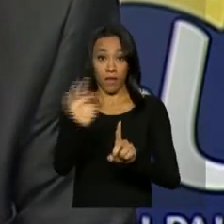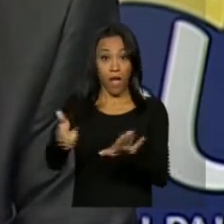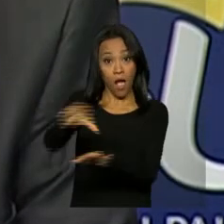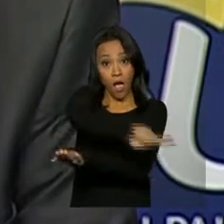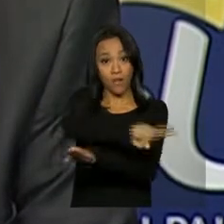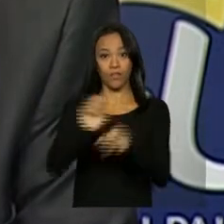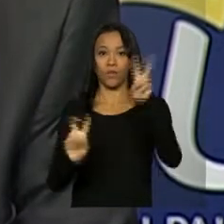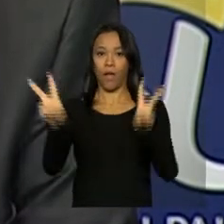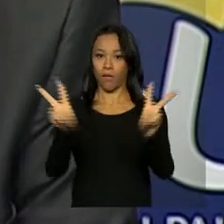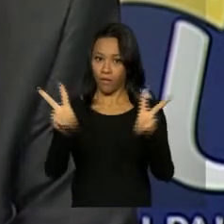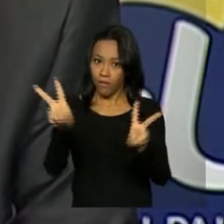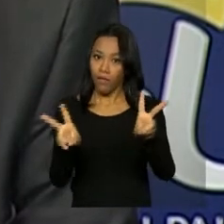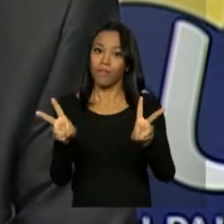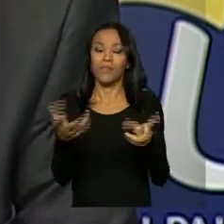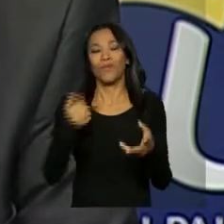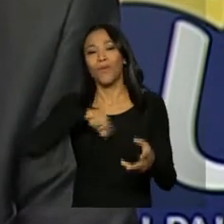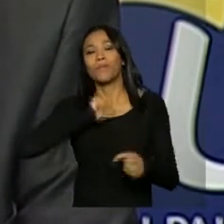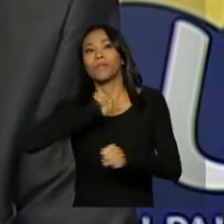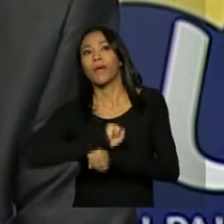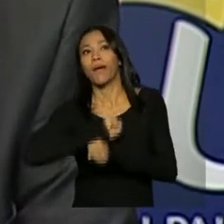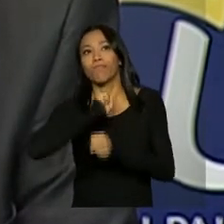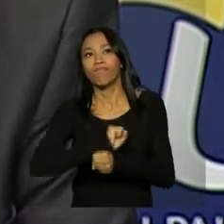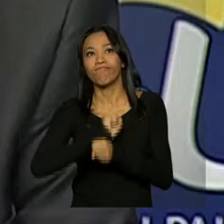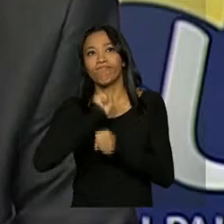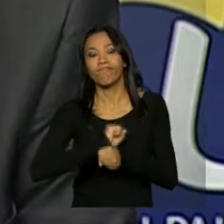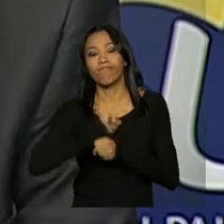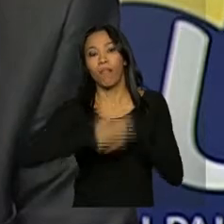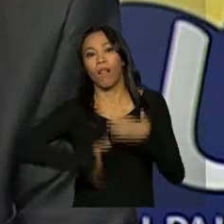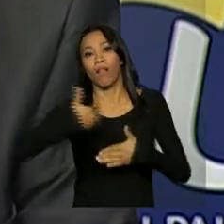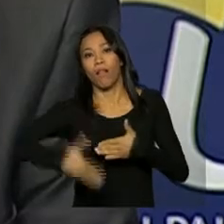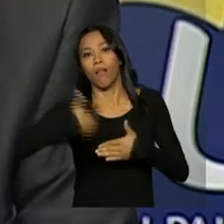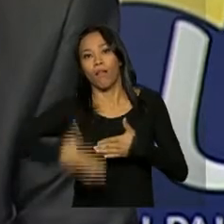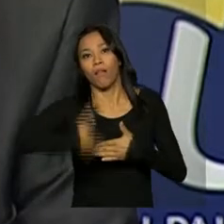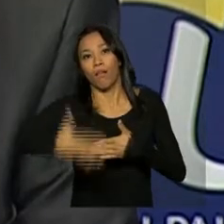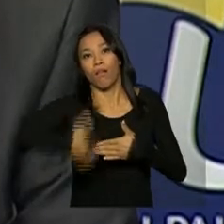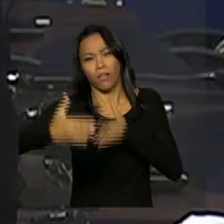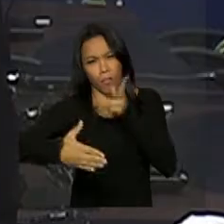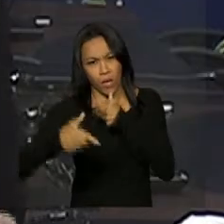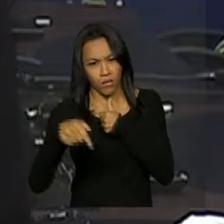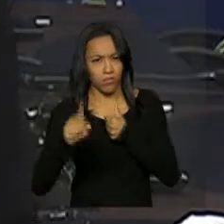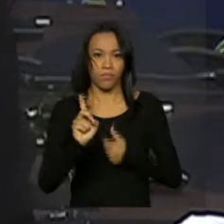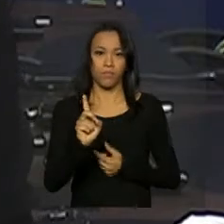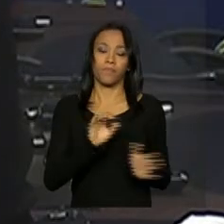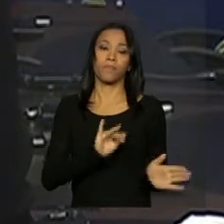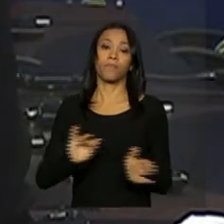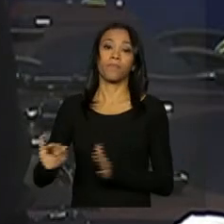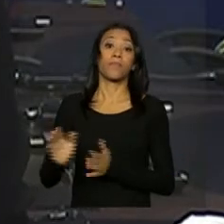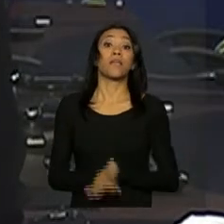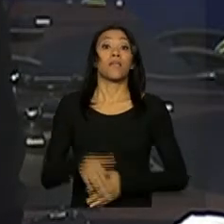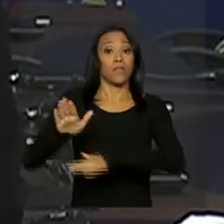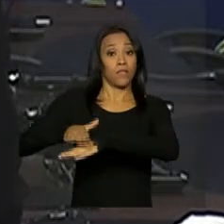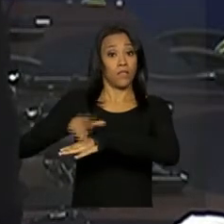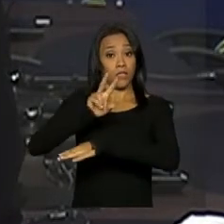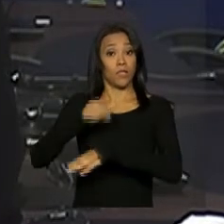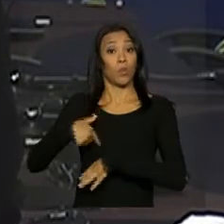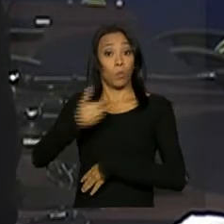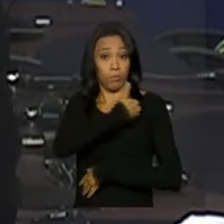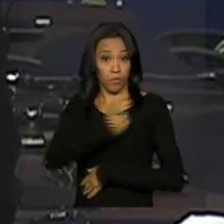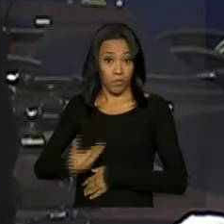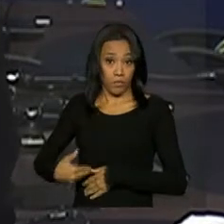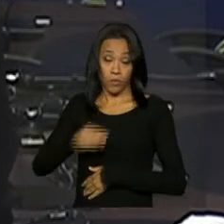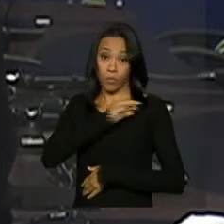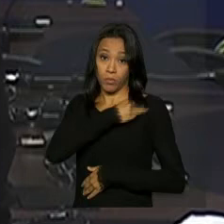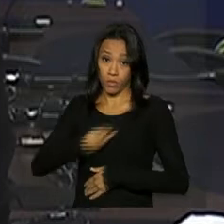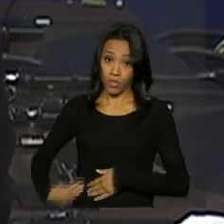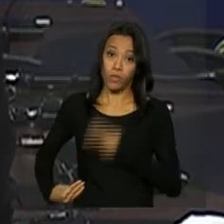Eu acho que nós não podemos esperar que o processo demore mais que isso. Ainda segundo o ministro, a estimativa